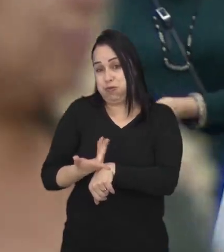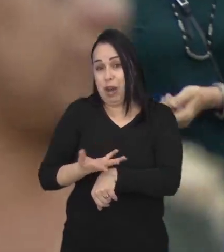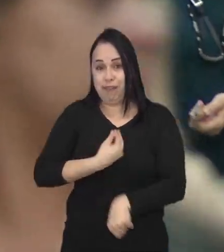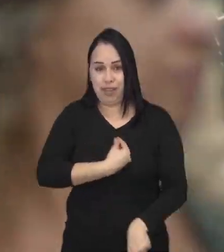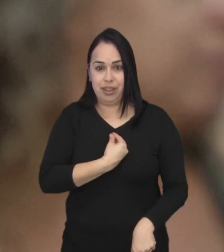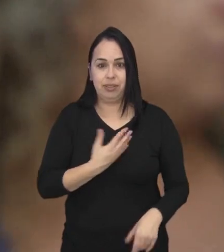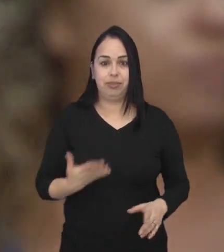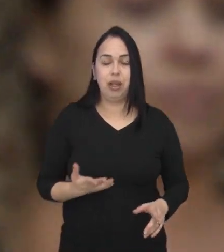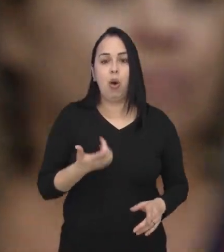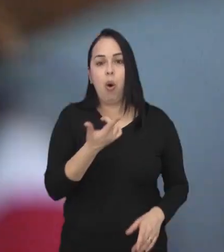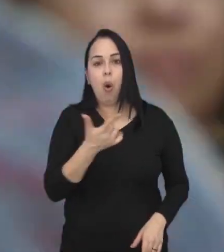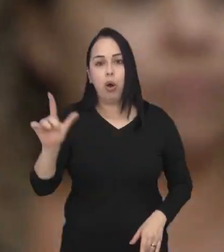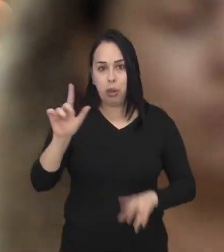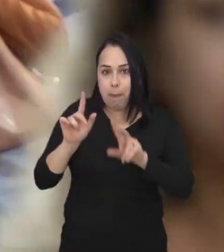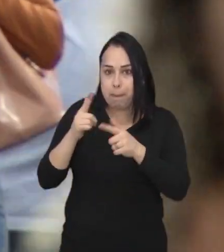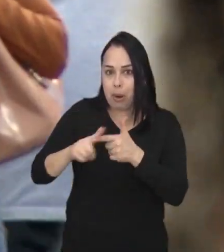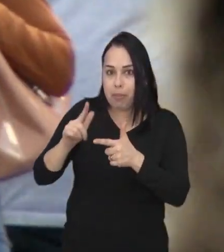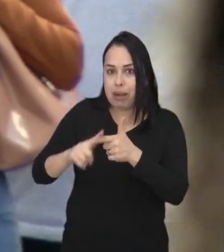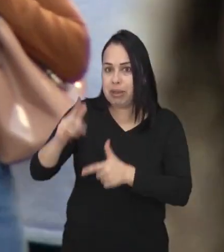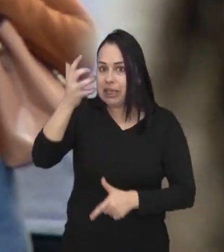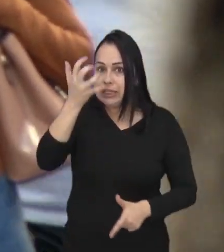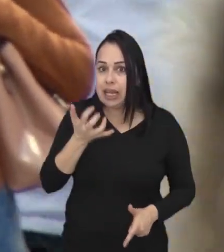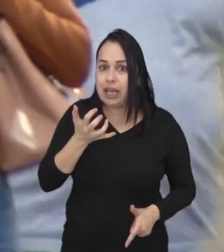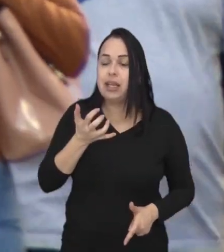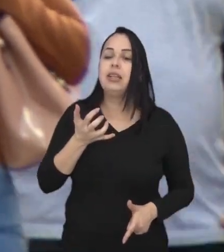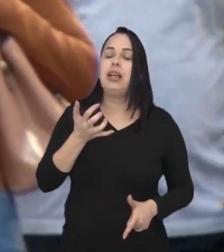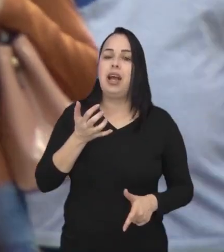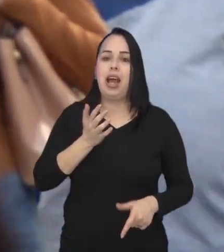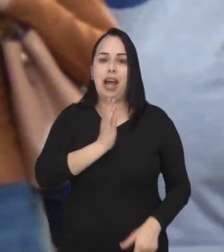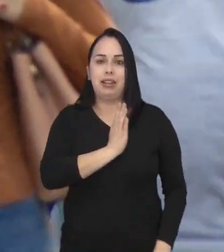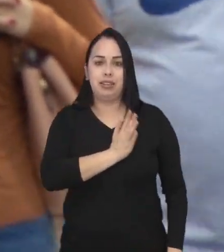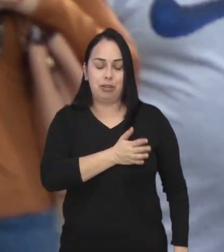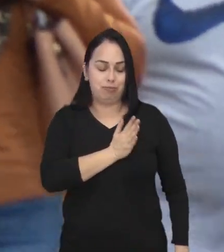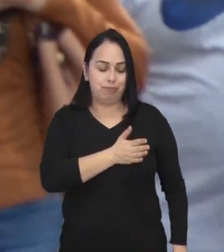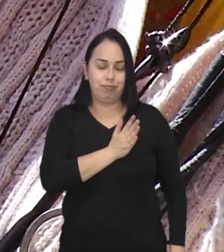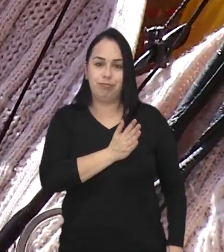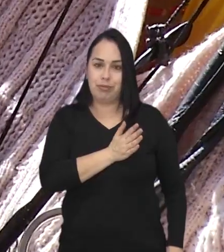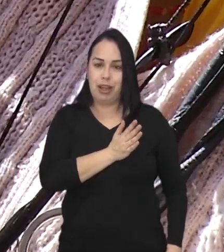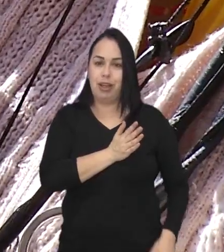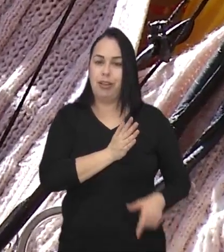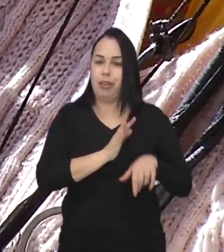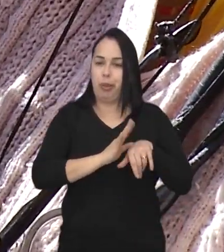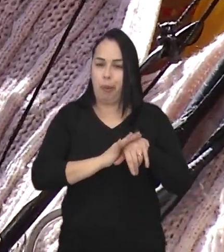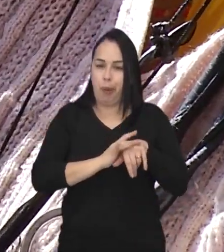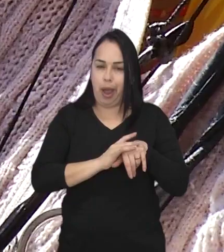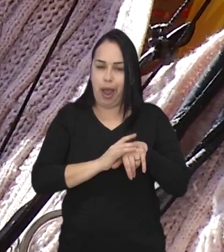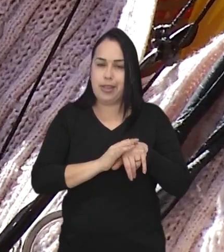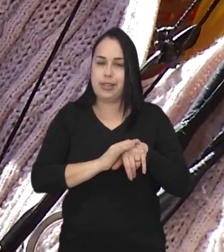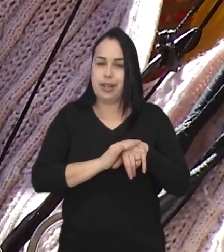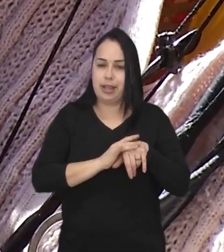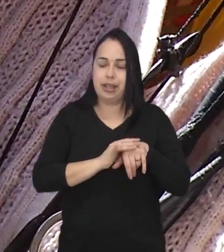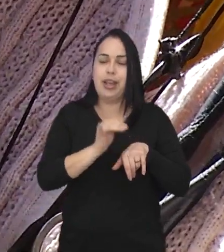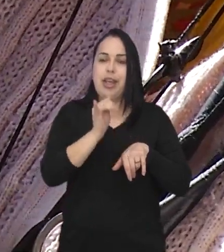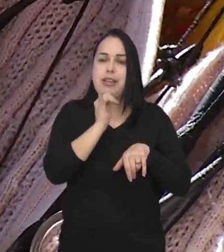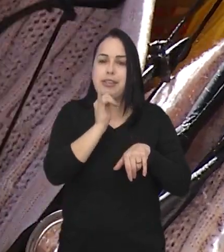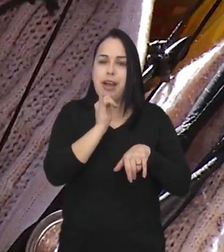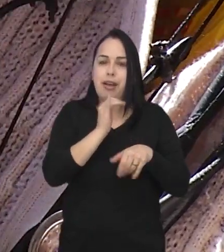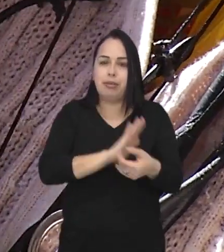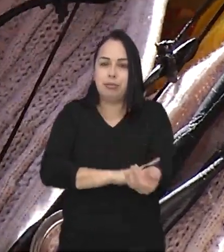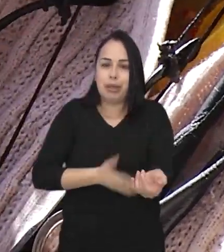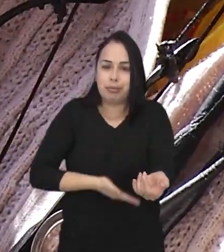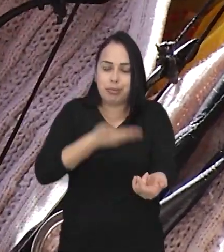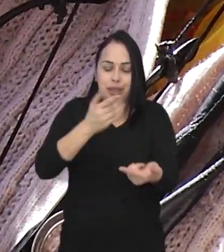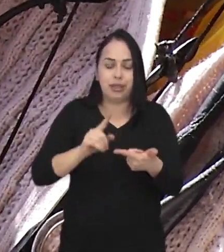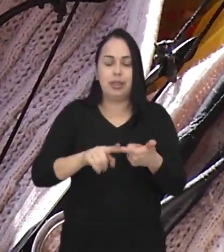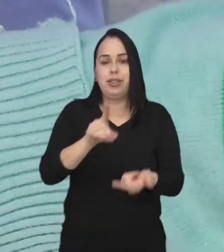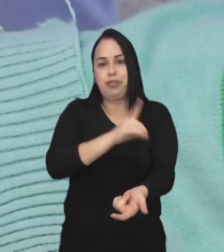Outros fatores que tornam o problema mais preocupante são as doenças preliminares bem conhecidas como